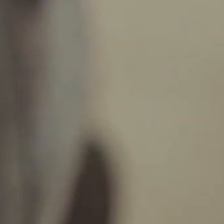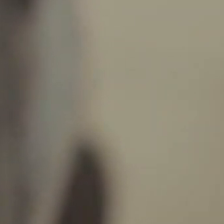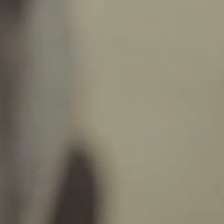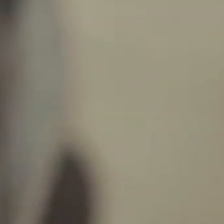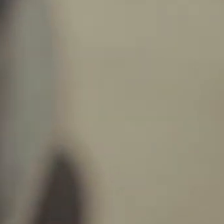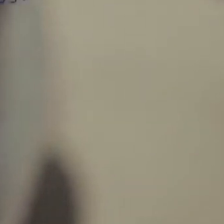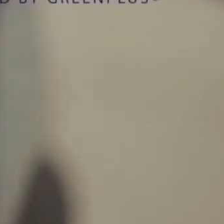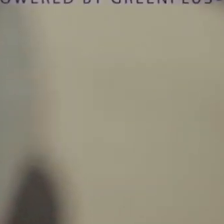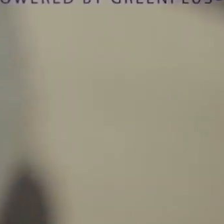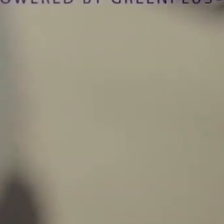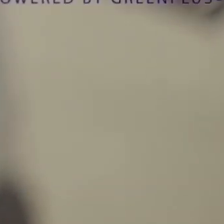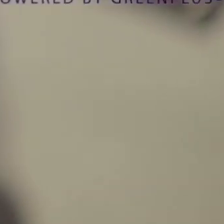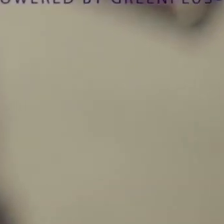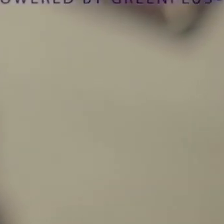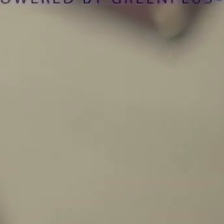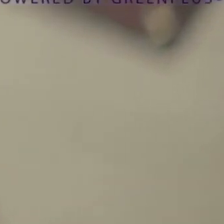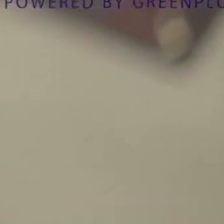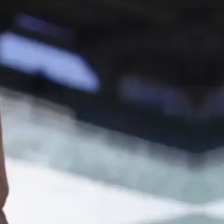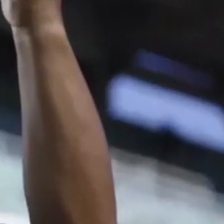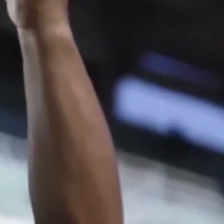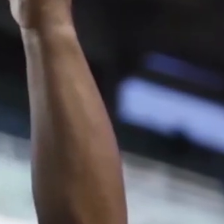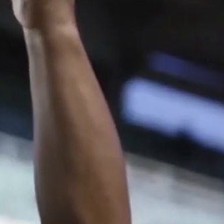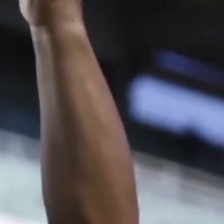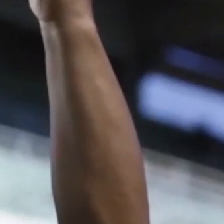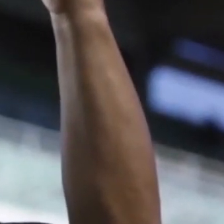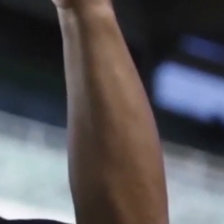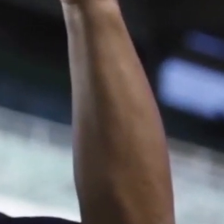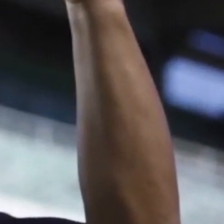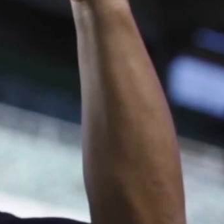Dura Mais Escolha Rodoio